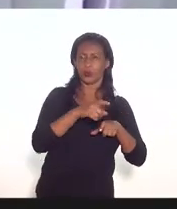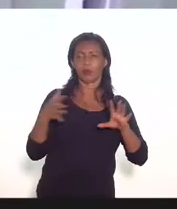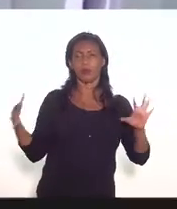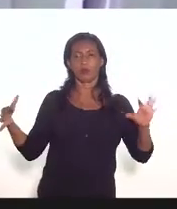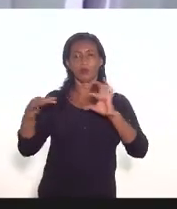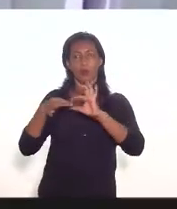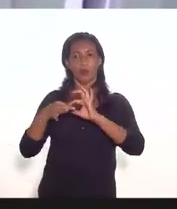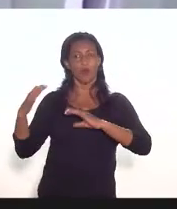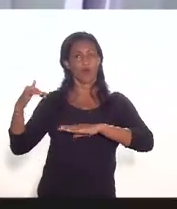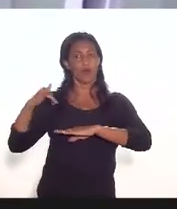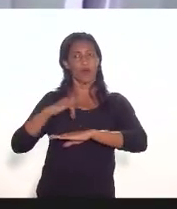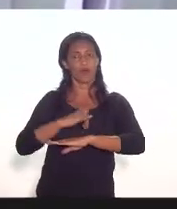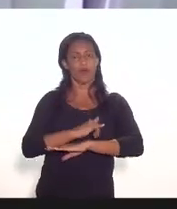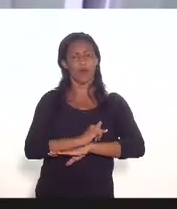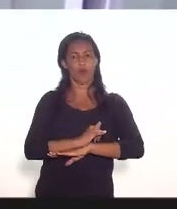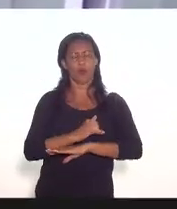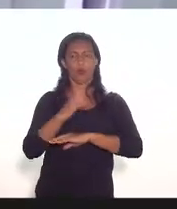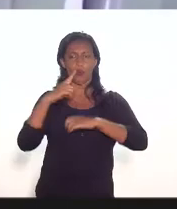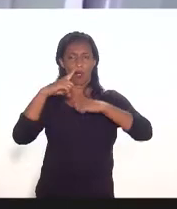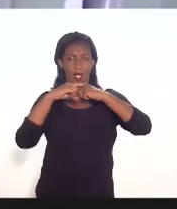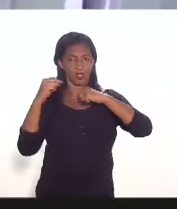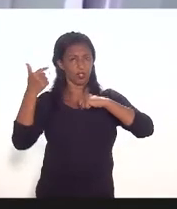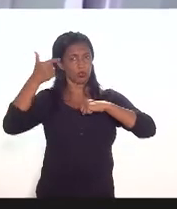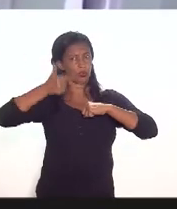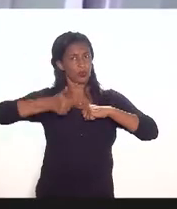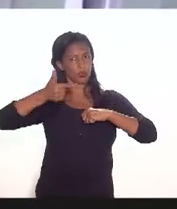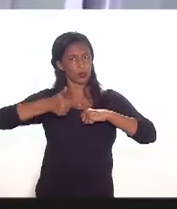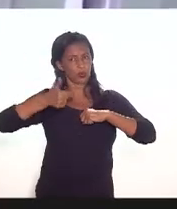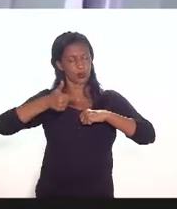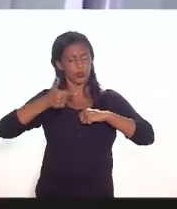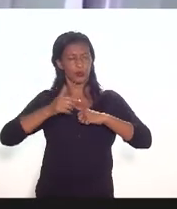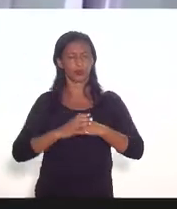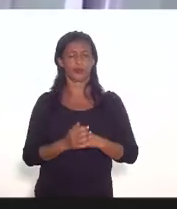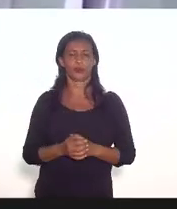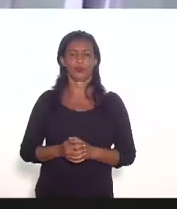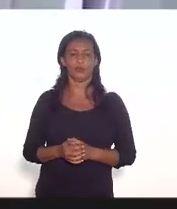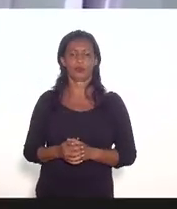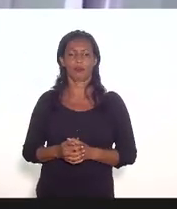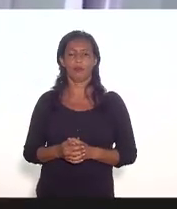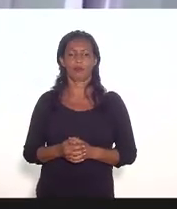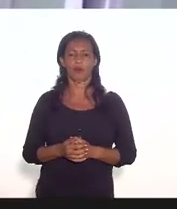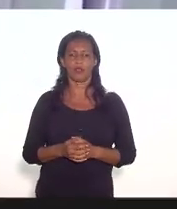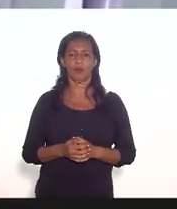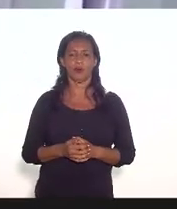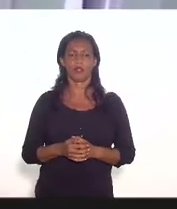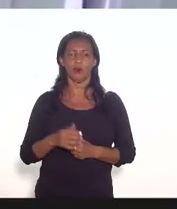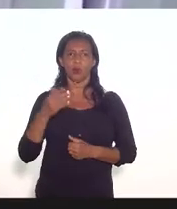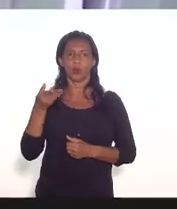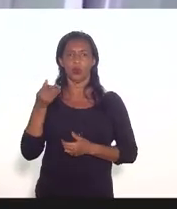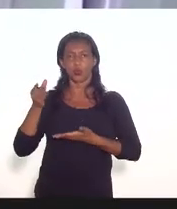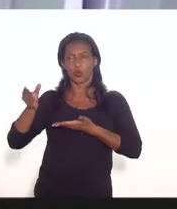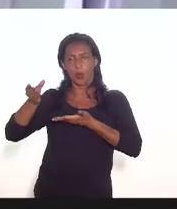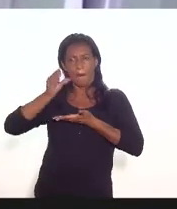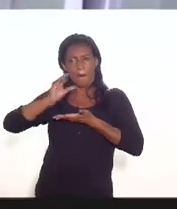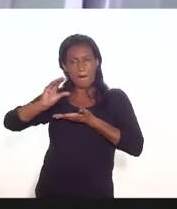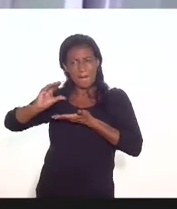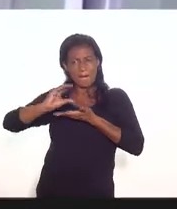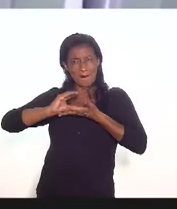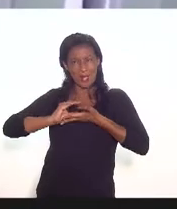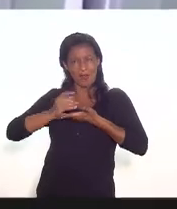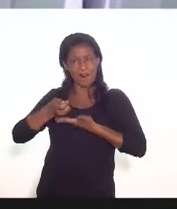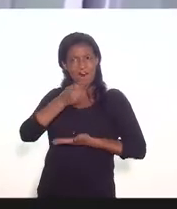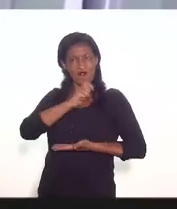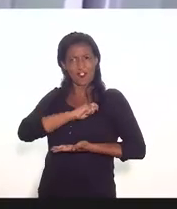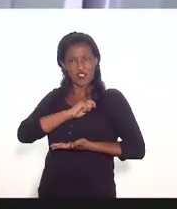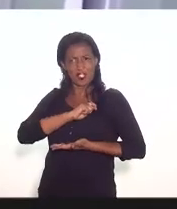voos porque no artigo segundo no artigo segundo o benefício fiscal que a